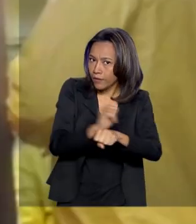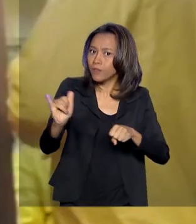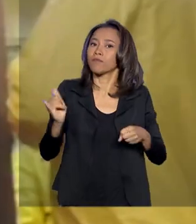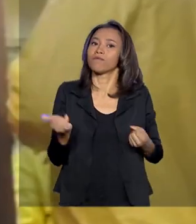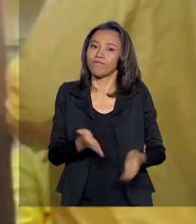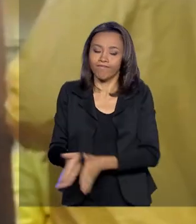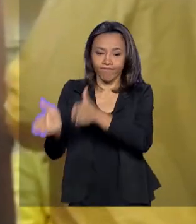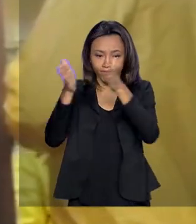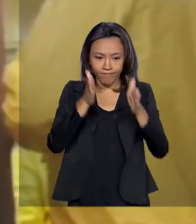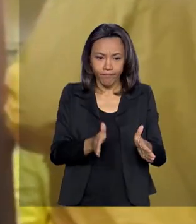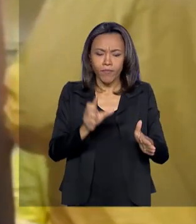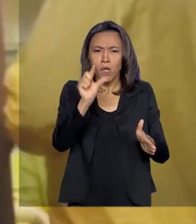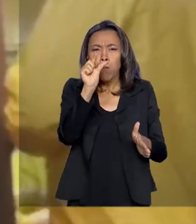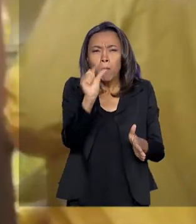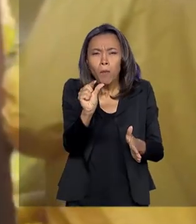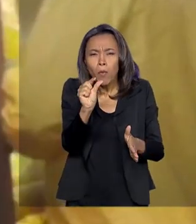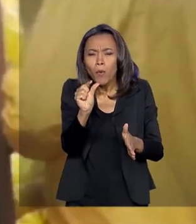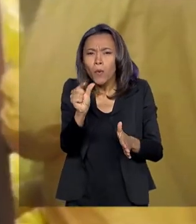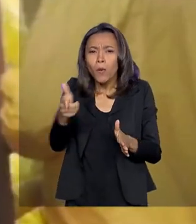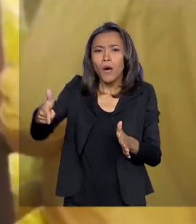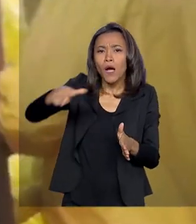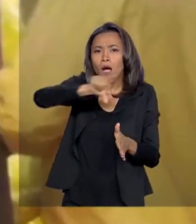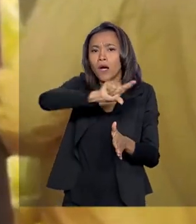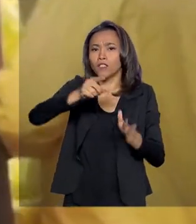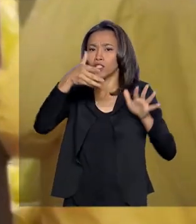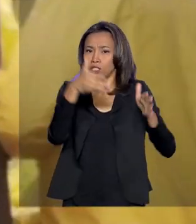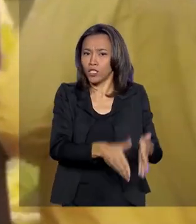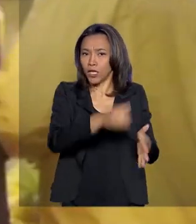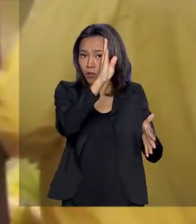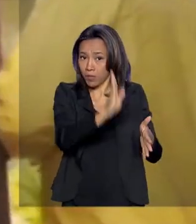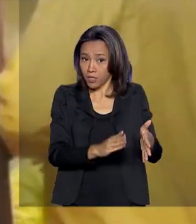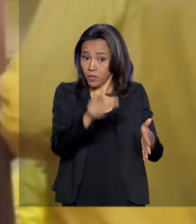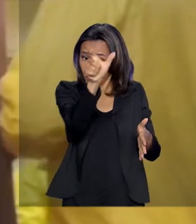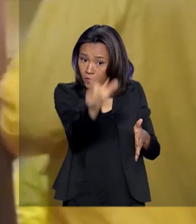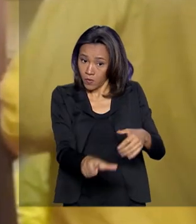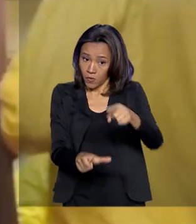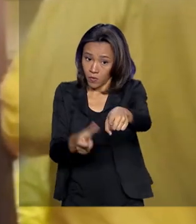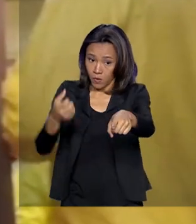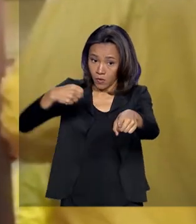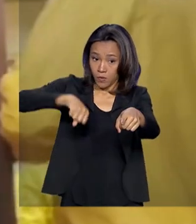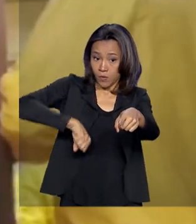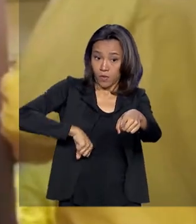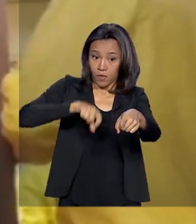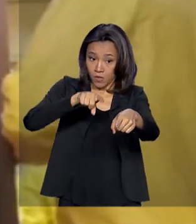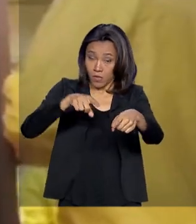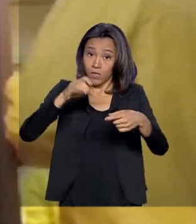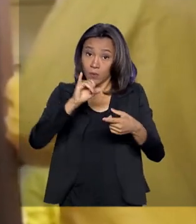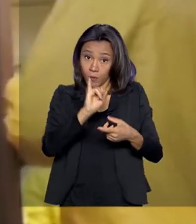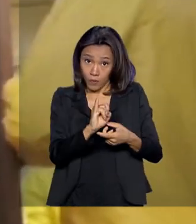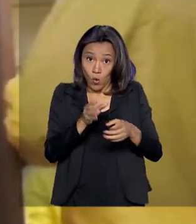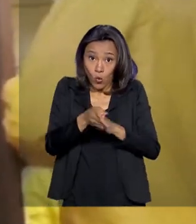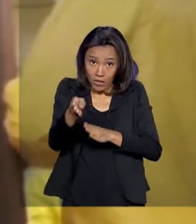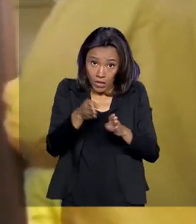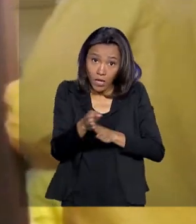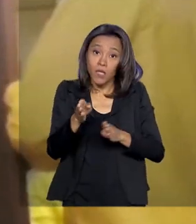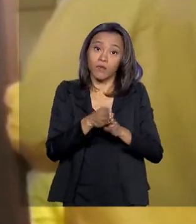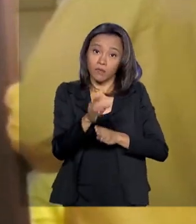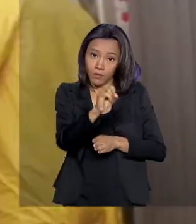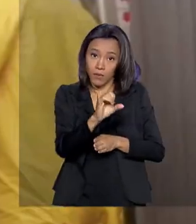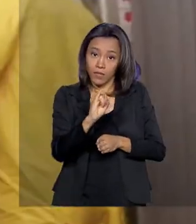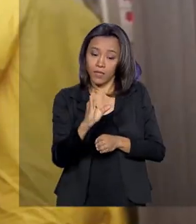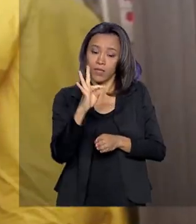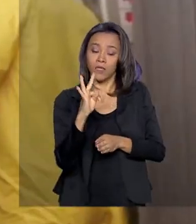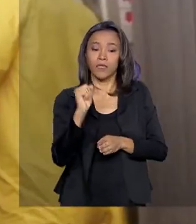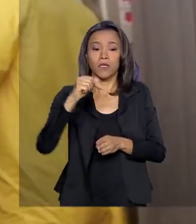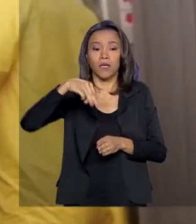Pouco antes de chegar ao Brasil, o conselheiro do Itamaraty, João Batista Magalhães, gravou uma mensagem de dentro do avião.